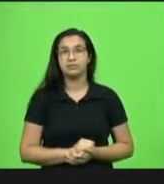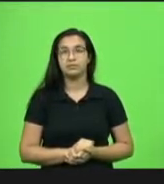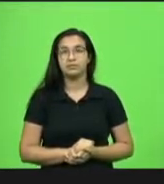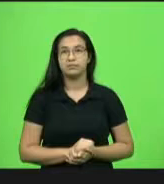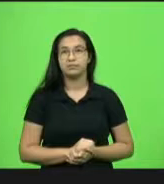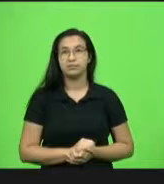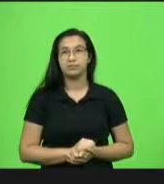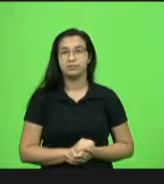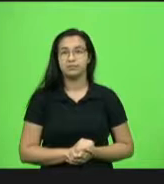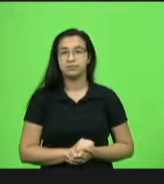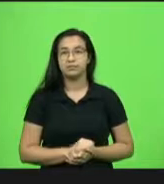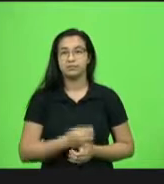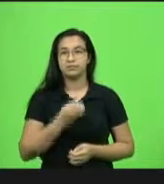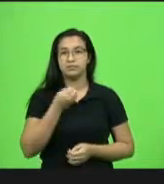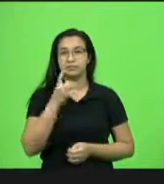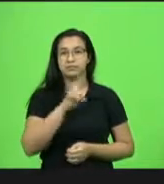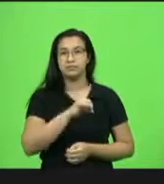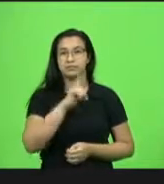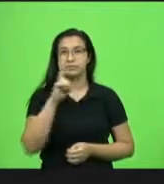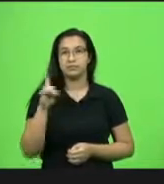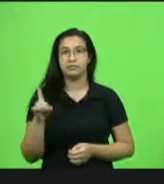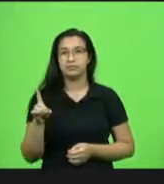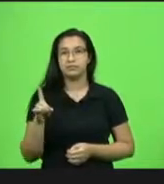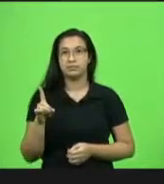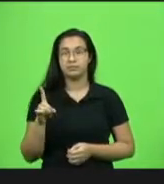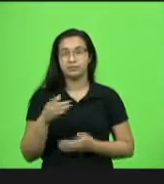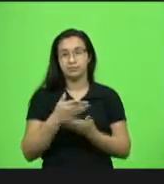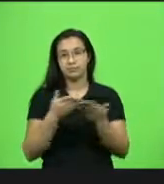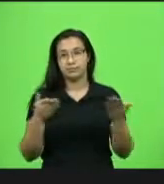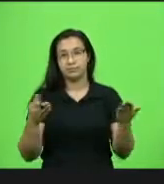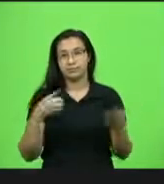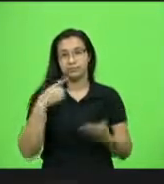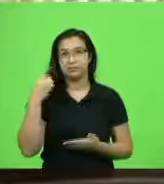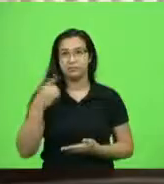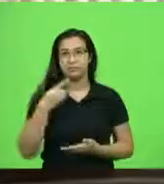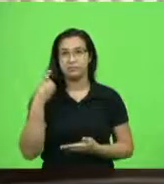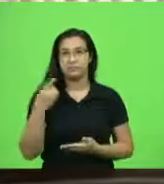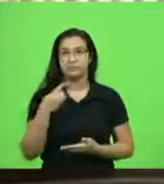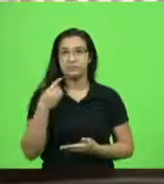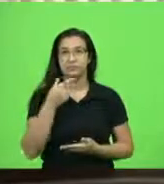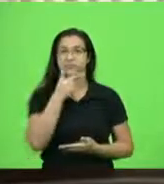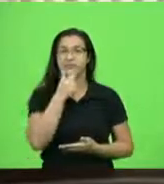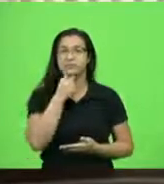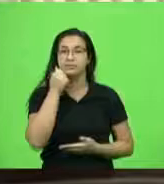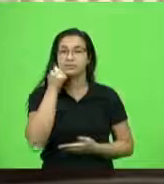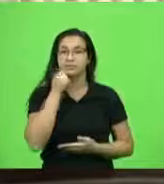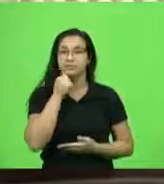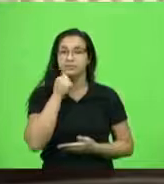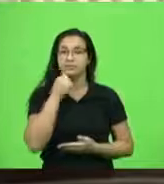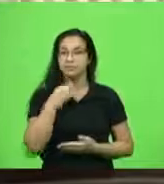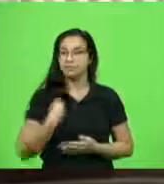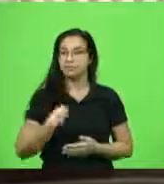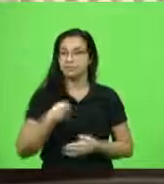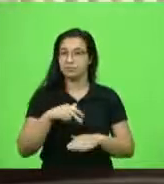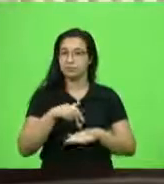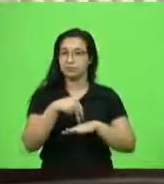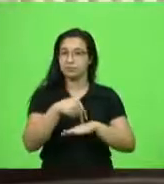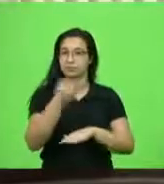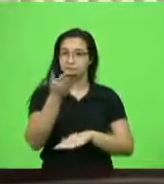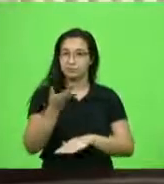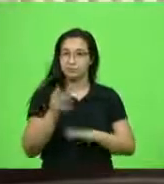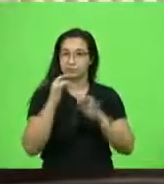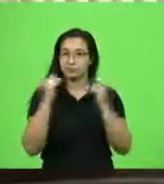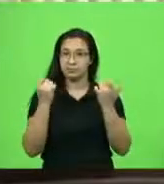Bom dia aos senhores deputados, deputadas que estão tanto presentes aí no